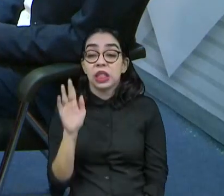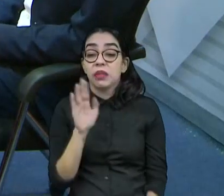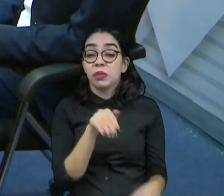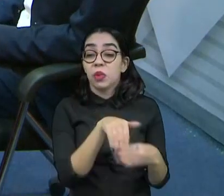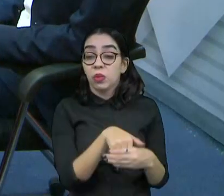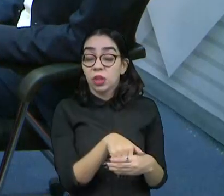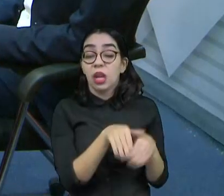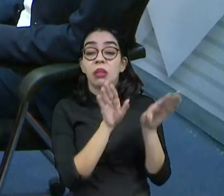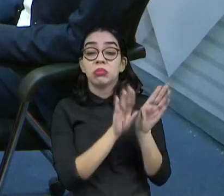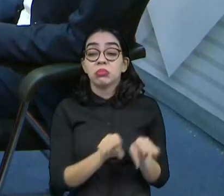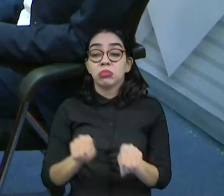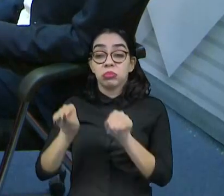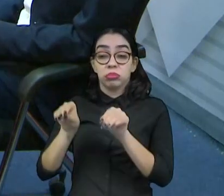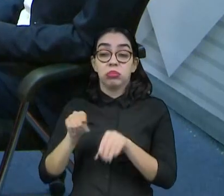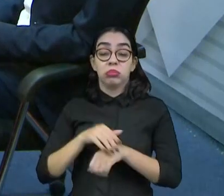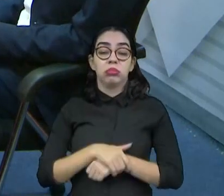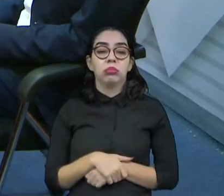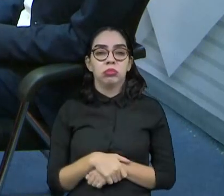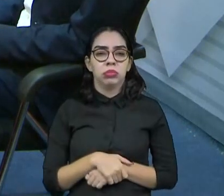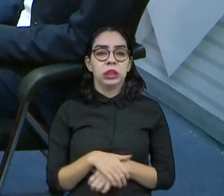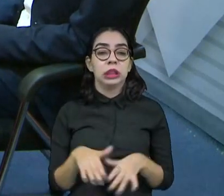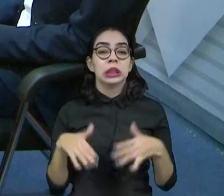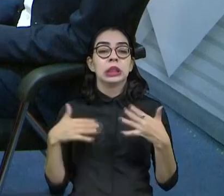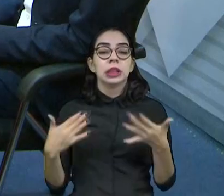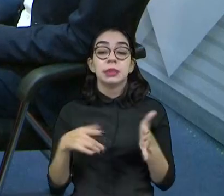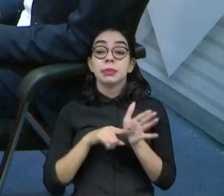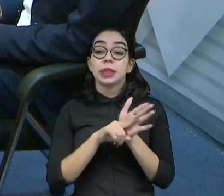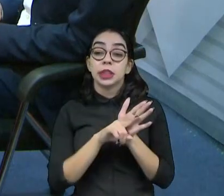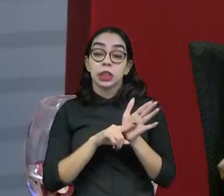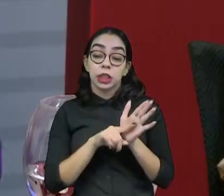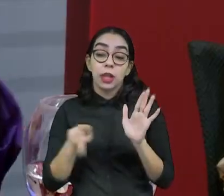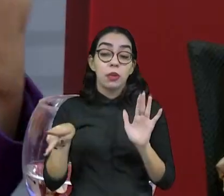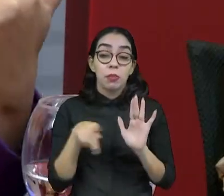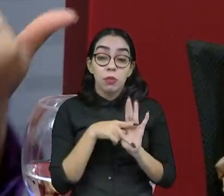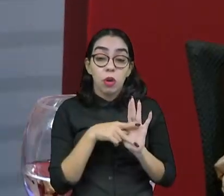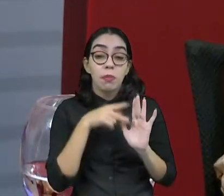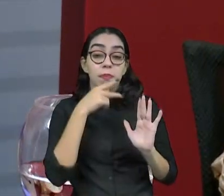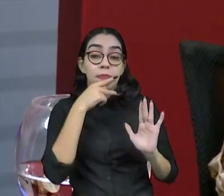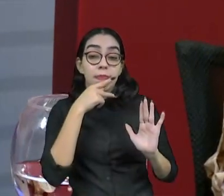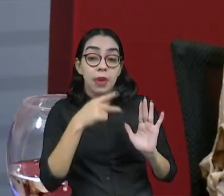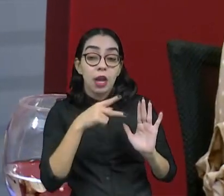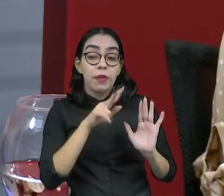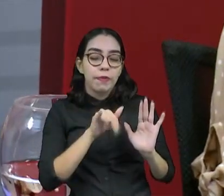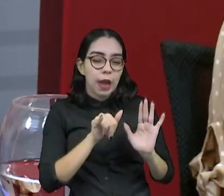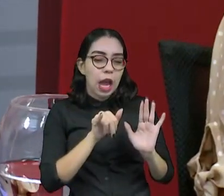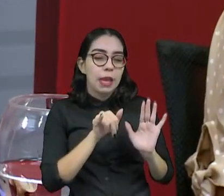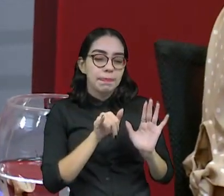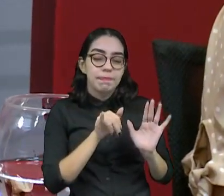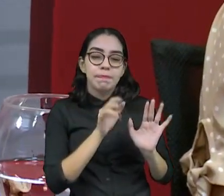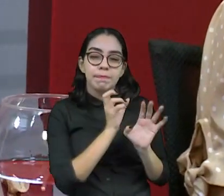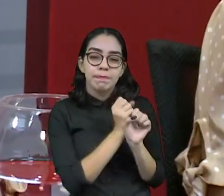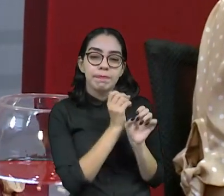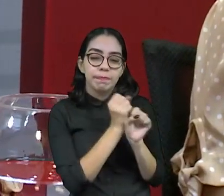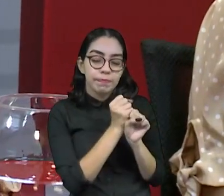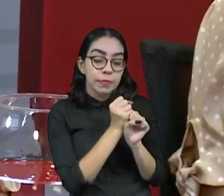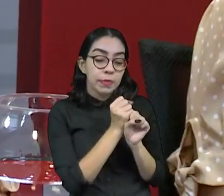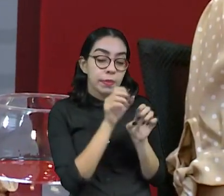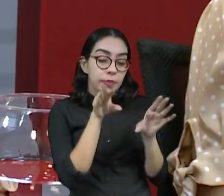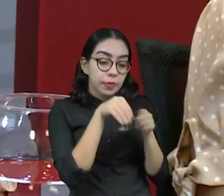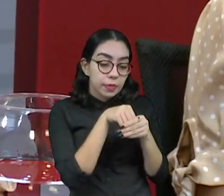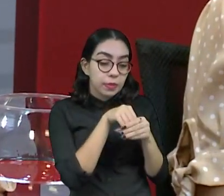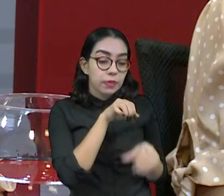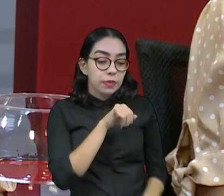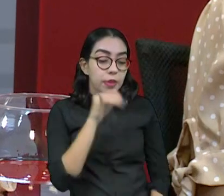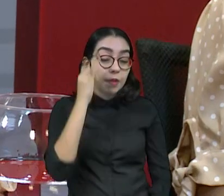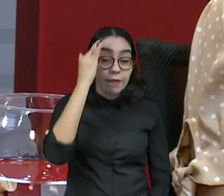da eleição, que é a pesquisa que você apresenta para o partido, em que você vai medir essas questões, né? De que é conhecido, não é